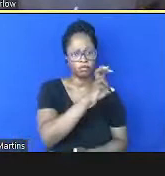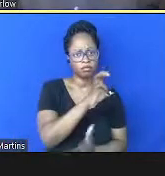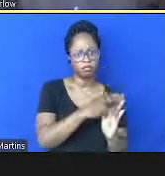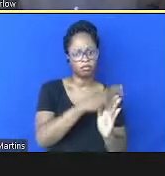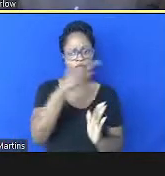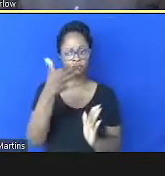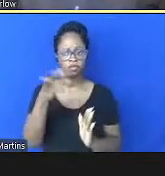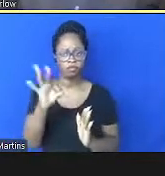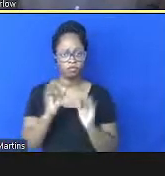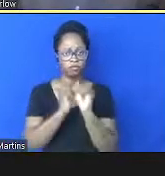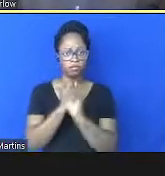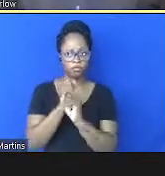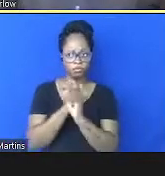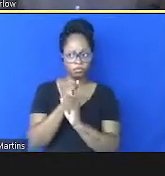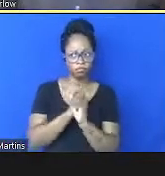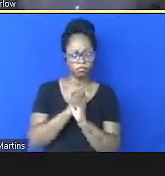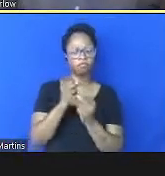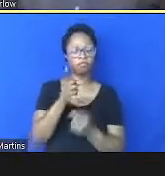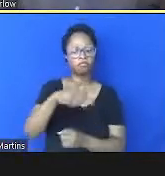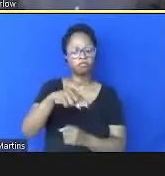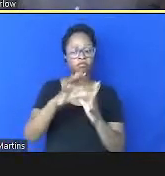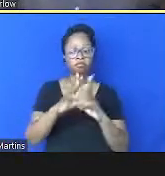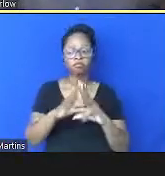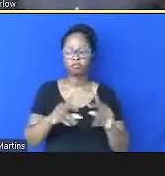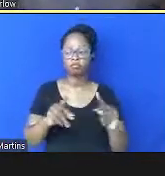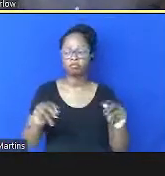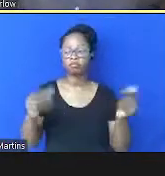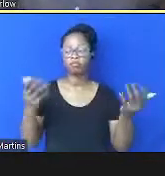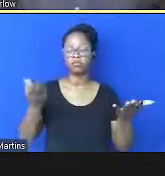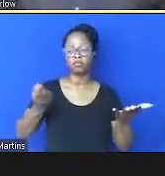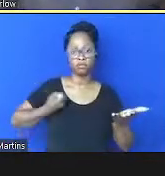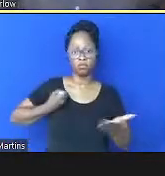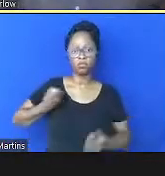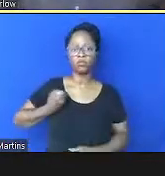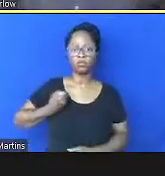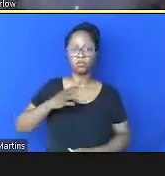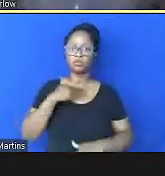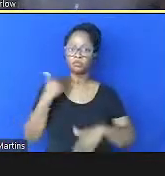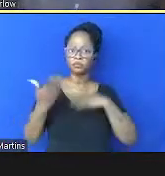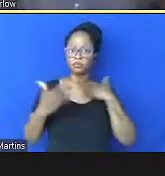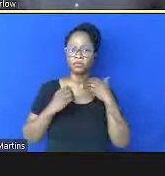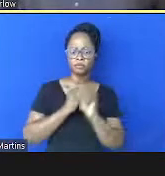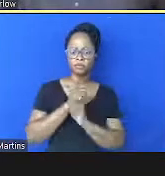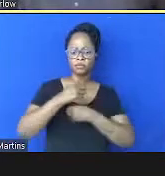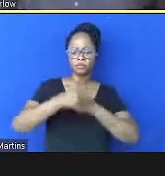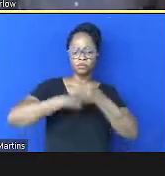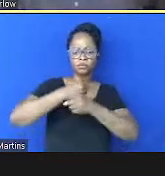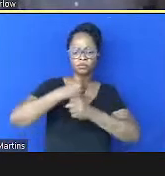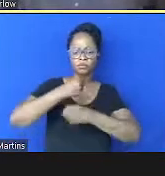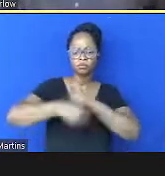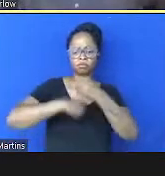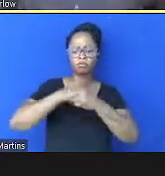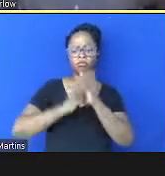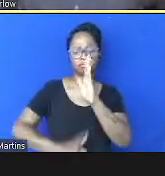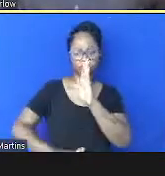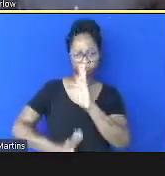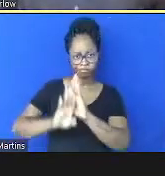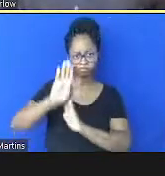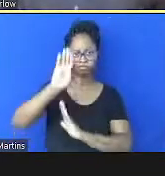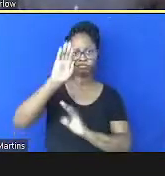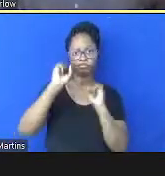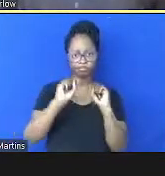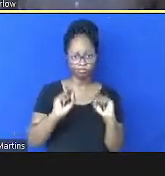relativo sucesso os números de morte anuais vão mudar vão aumentar e aqui